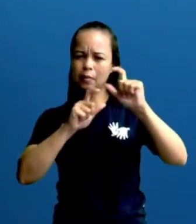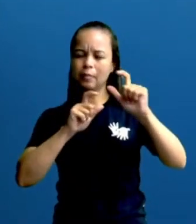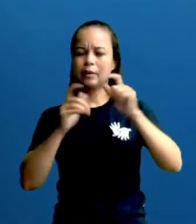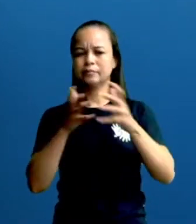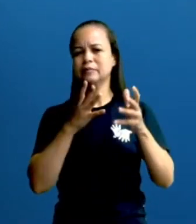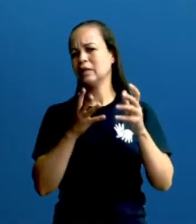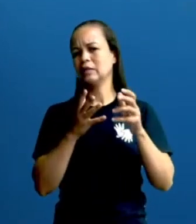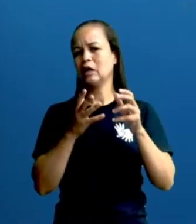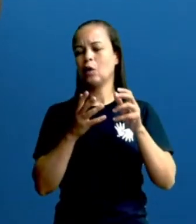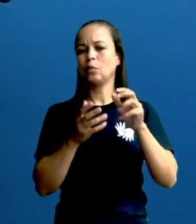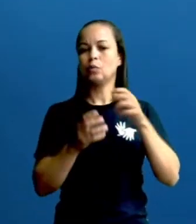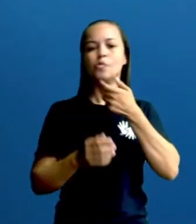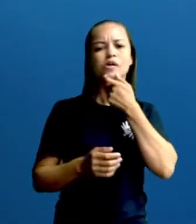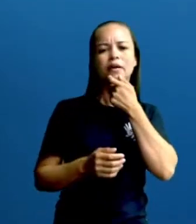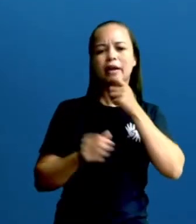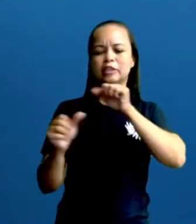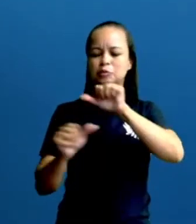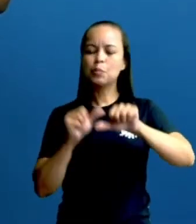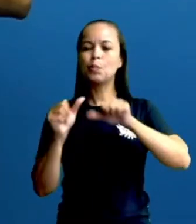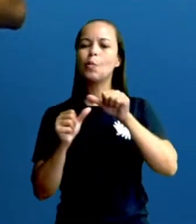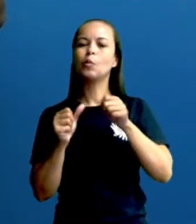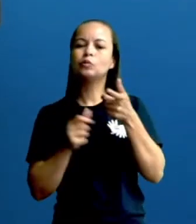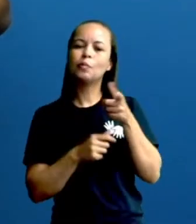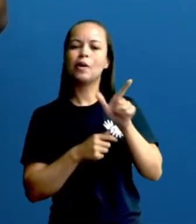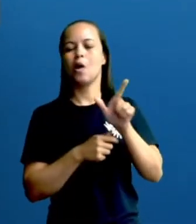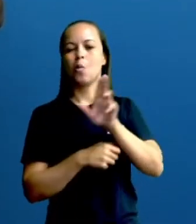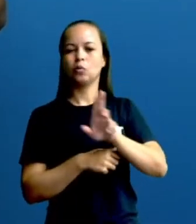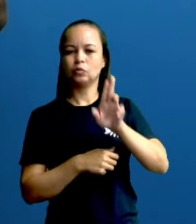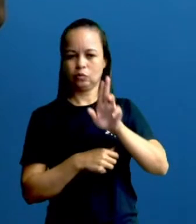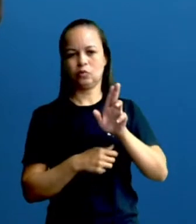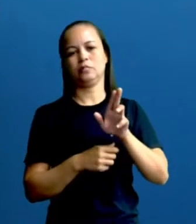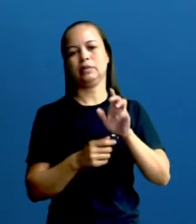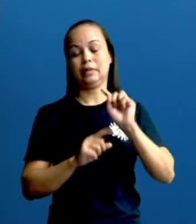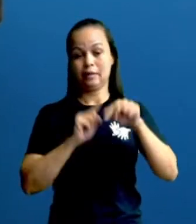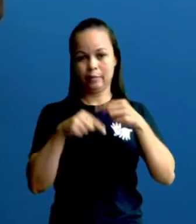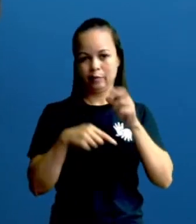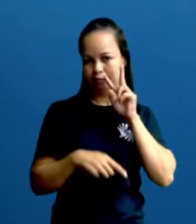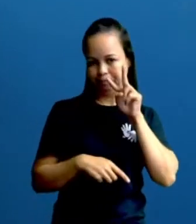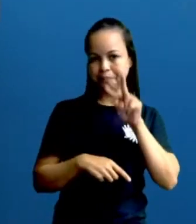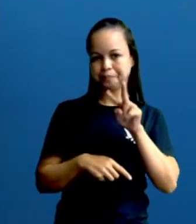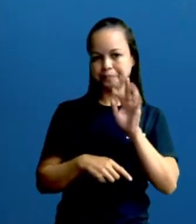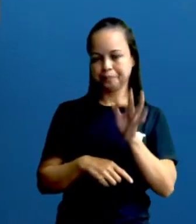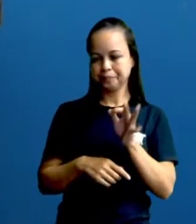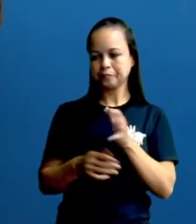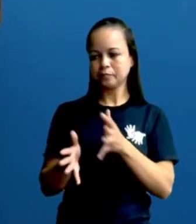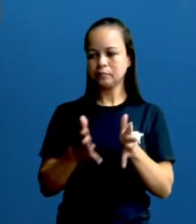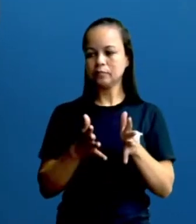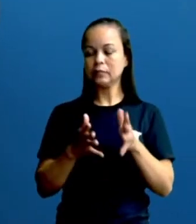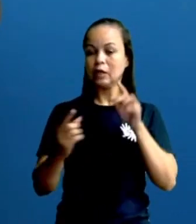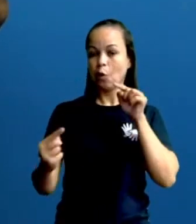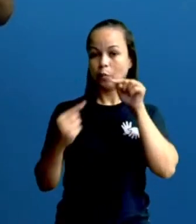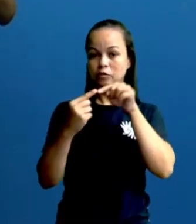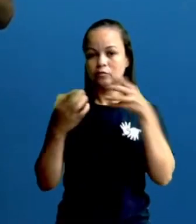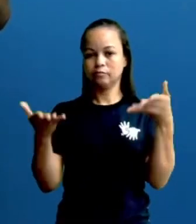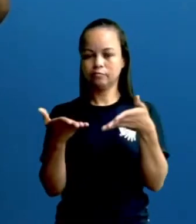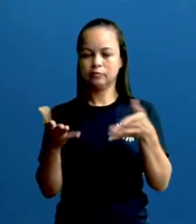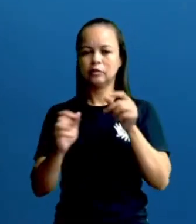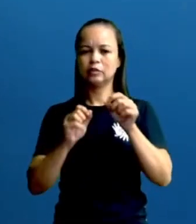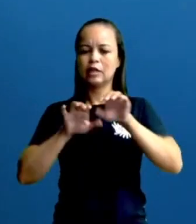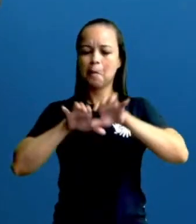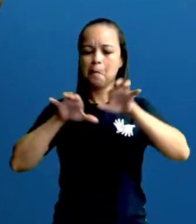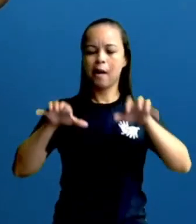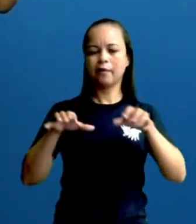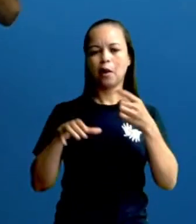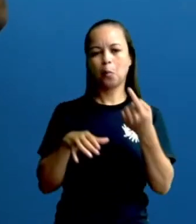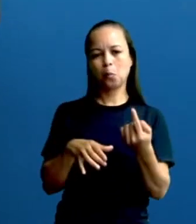vai ser mais chamado de tirinha, mas vocês verão daqui a pouquinho. Bom, os objetivos de hoje, separei apenas um